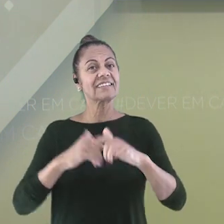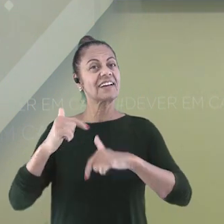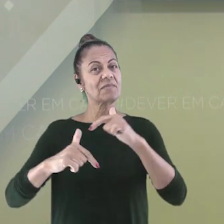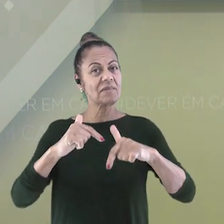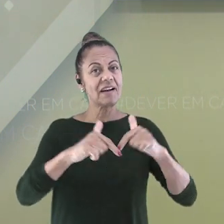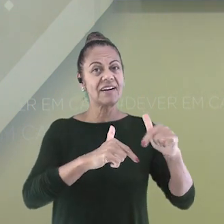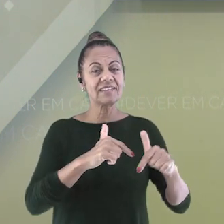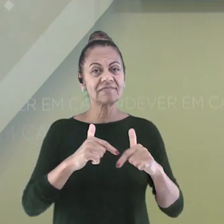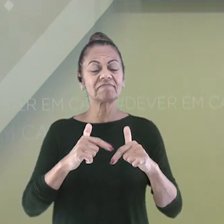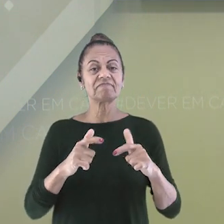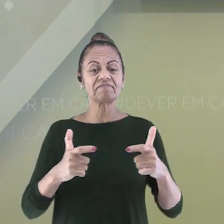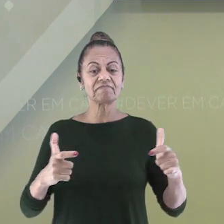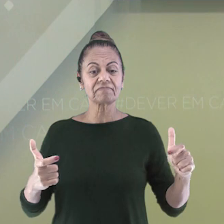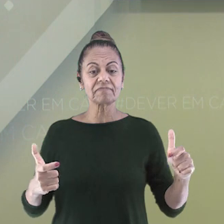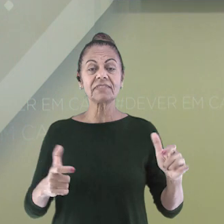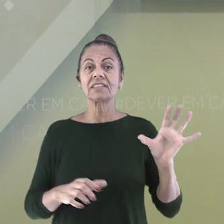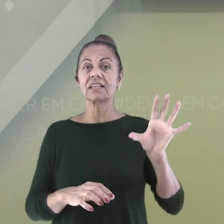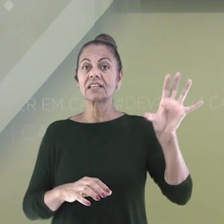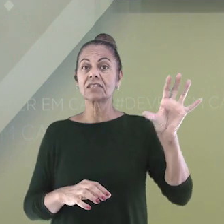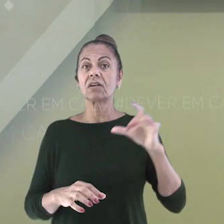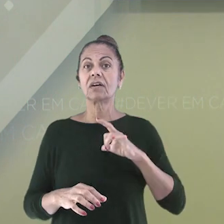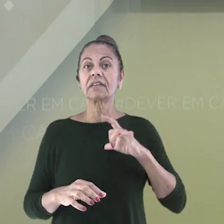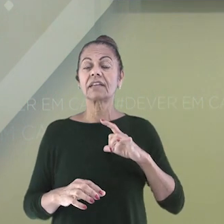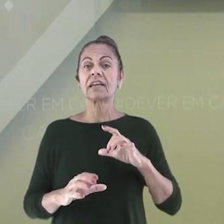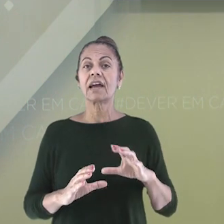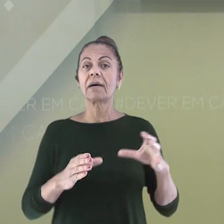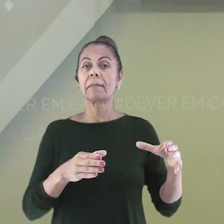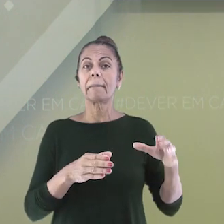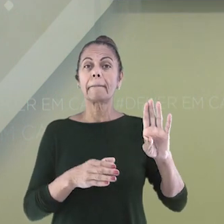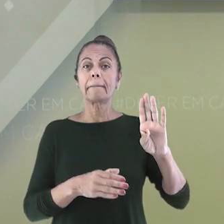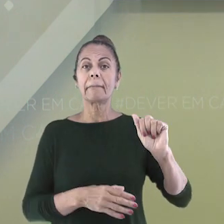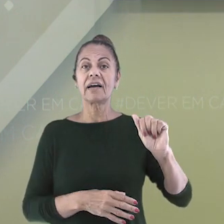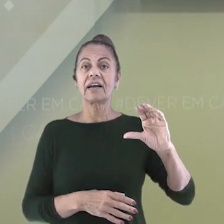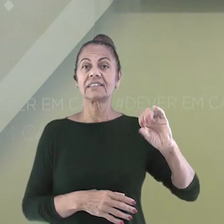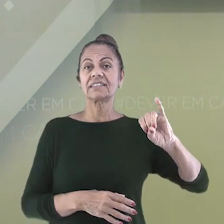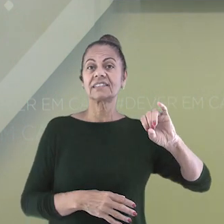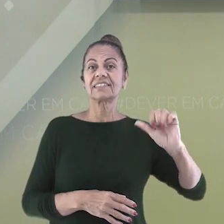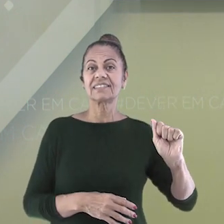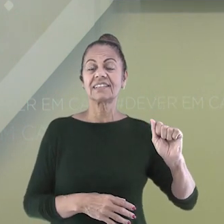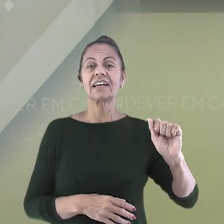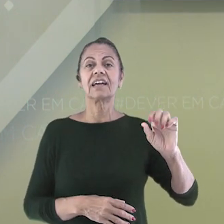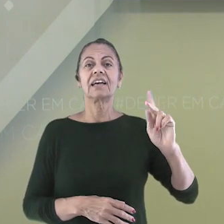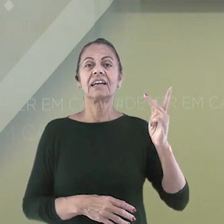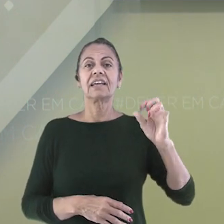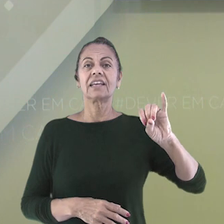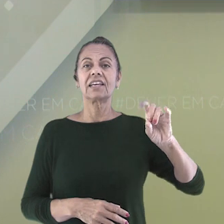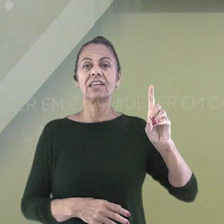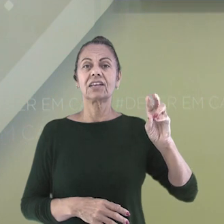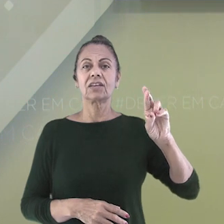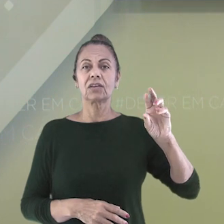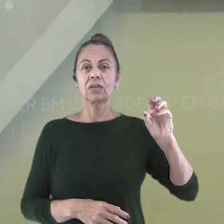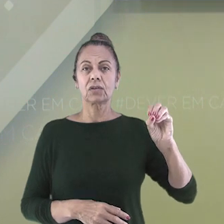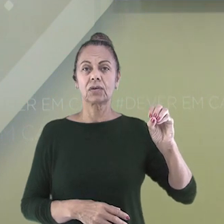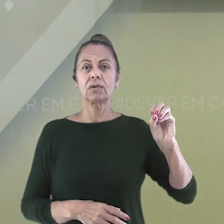encontramos também a maior bacia hidrográfica do mundo, a Domazonas. Bacia